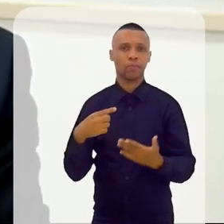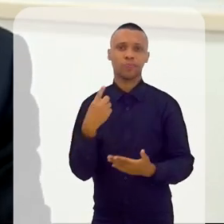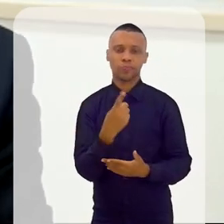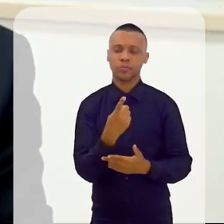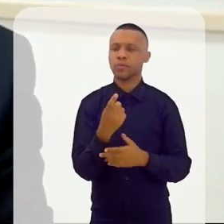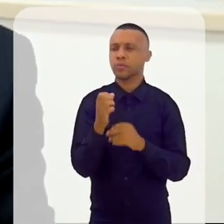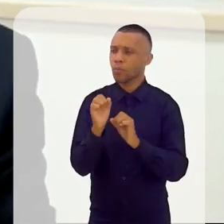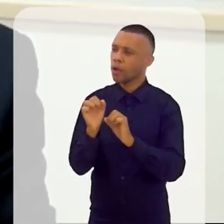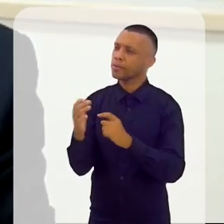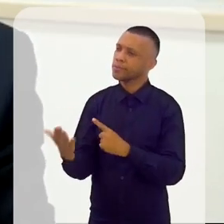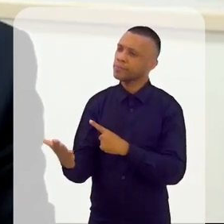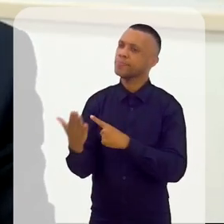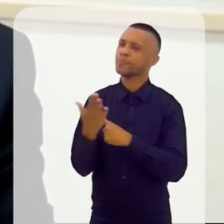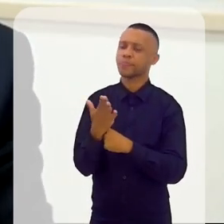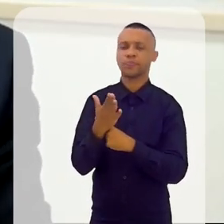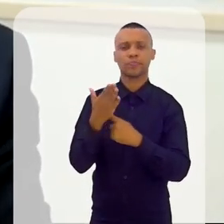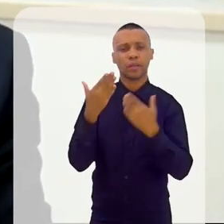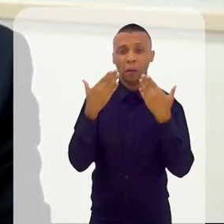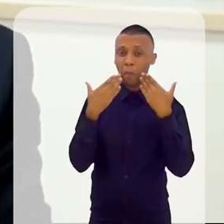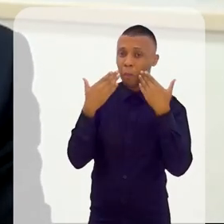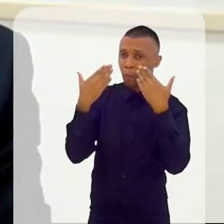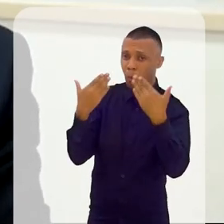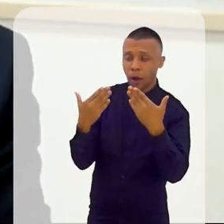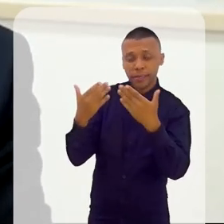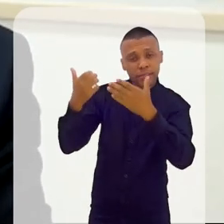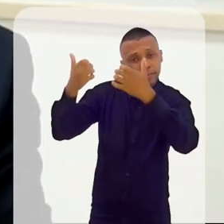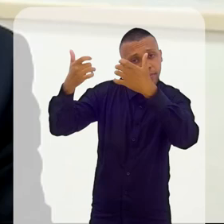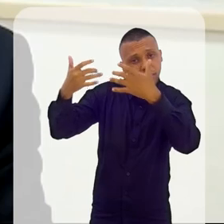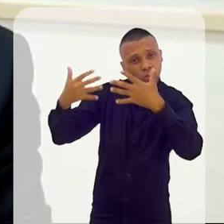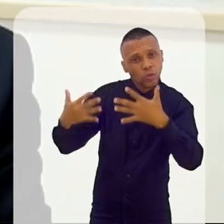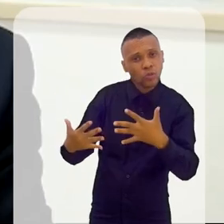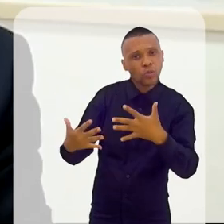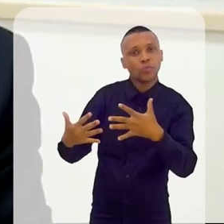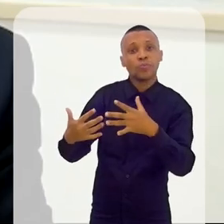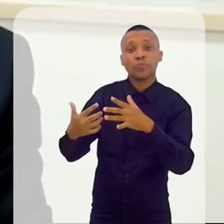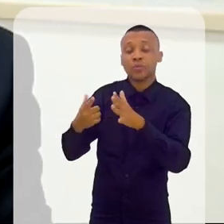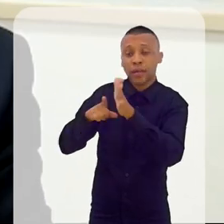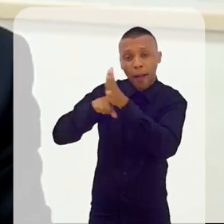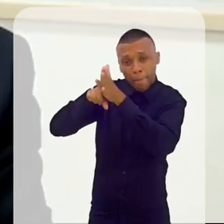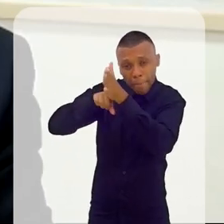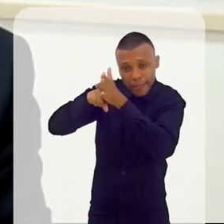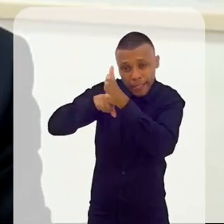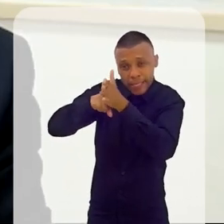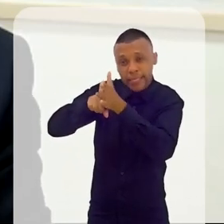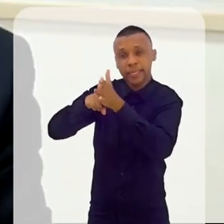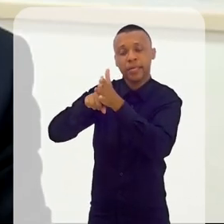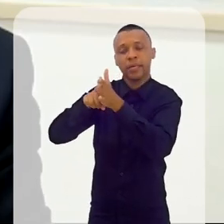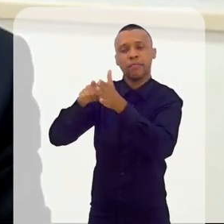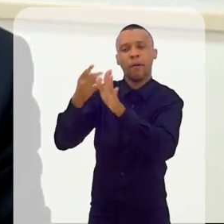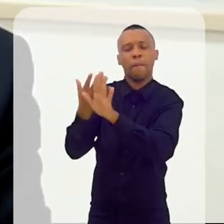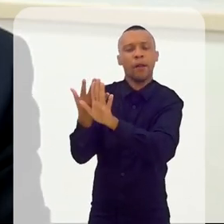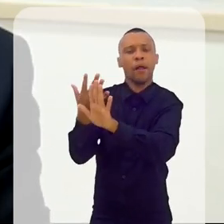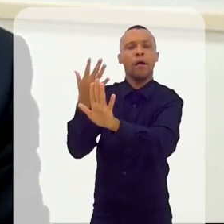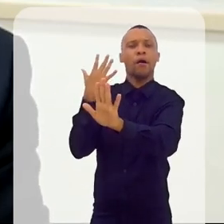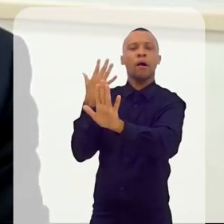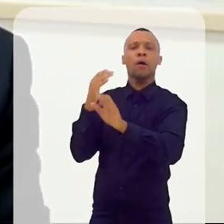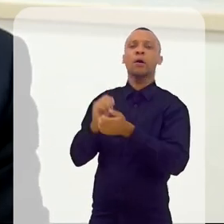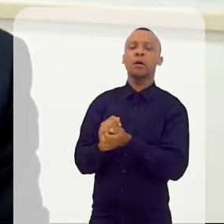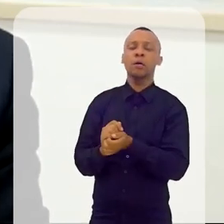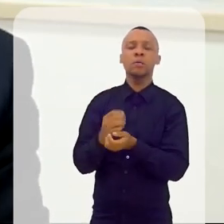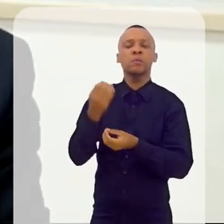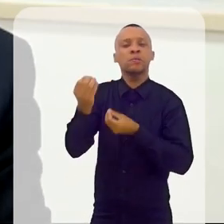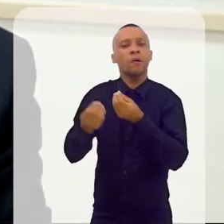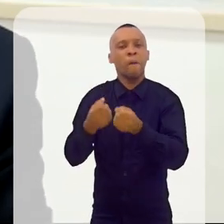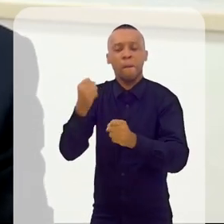uma gentileza, mostra toda a pesquisa que você fez, qual a construção